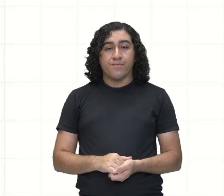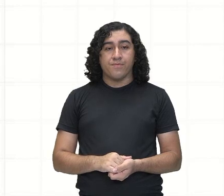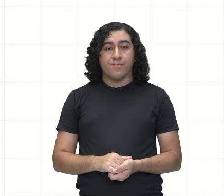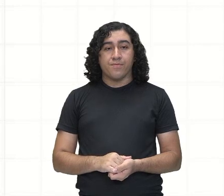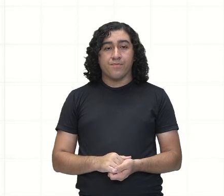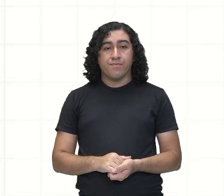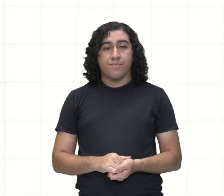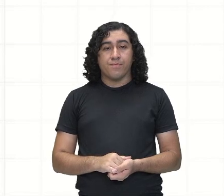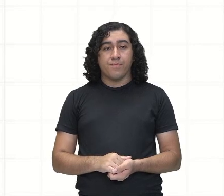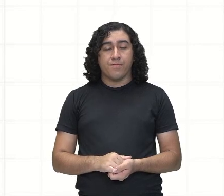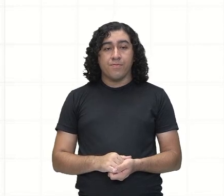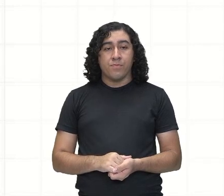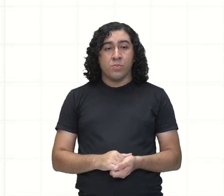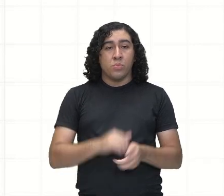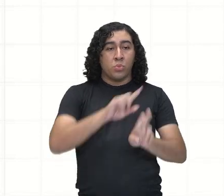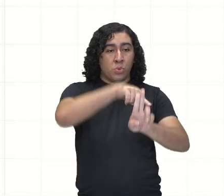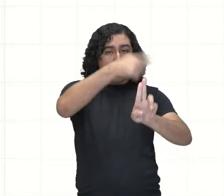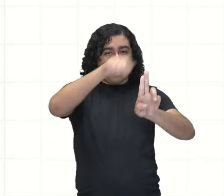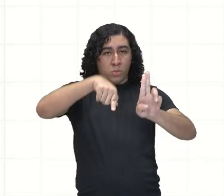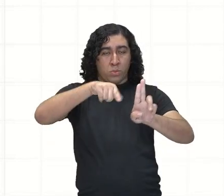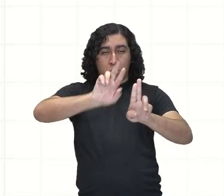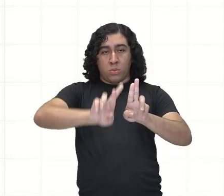πr², né?